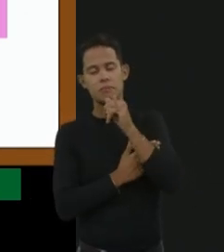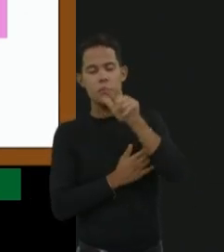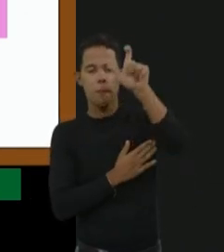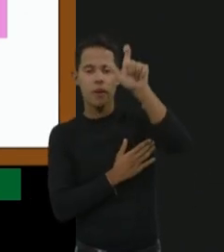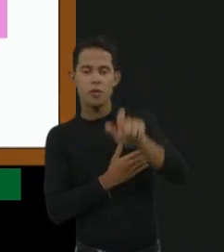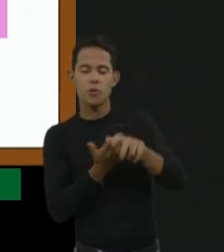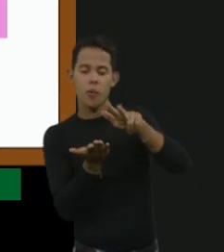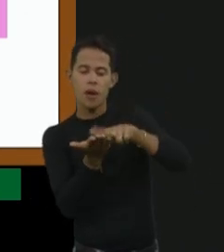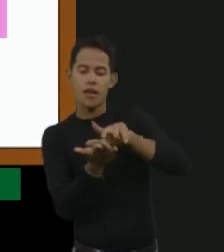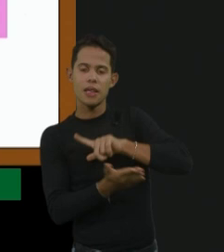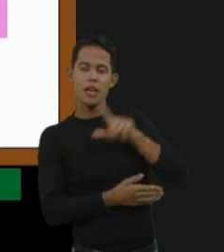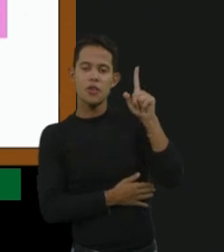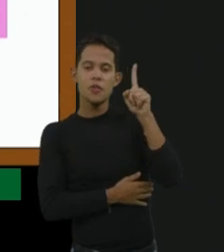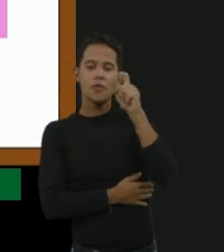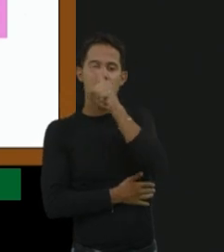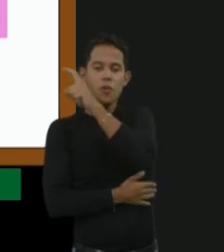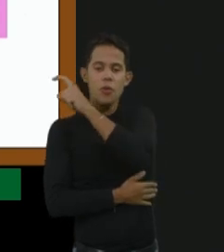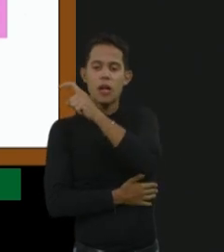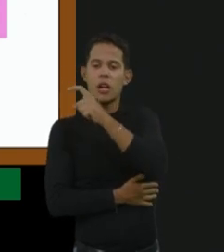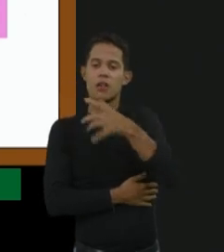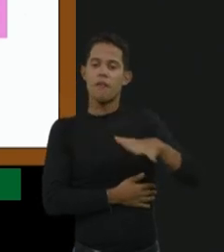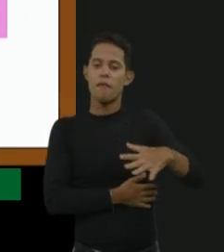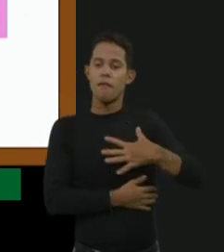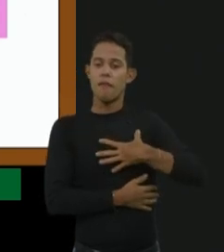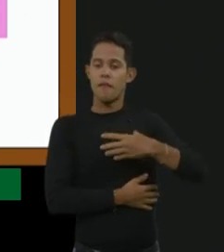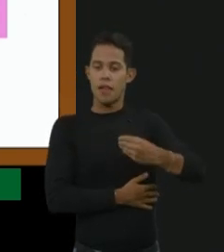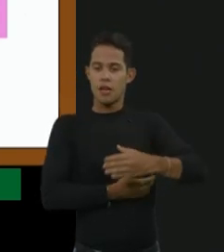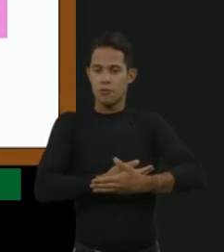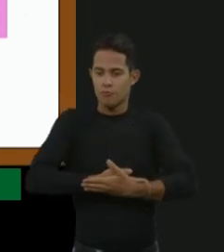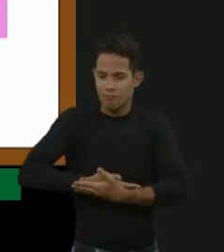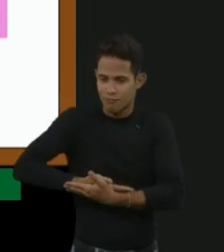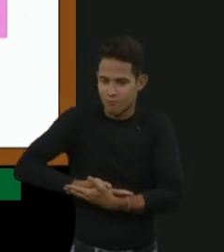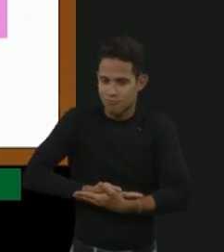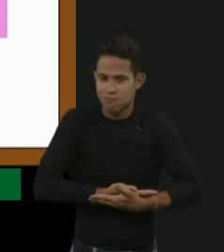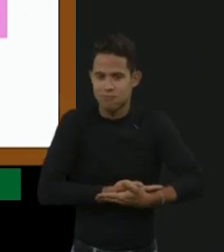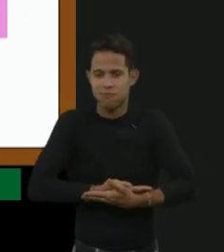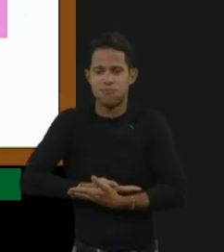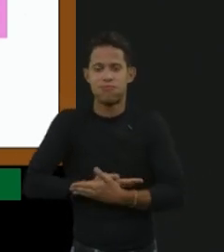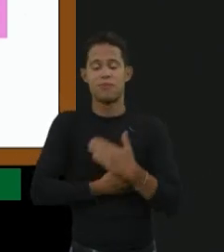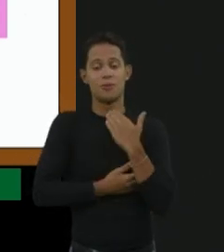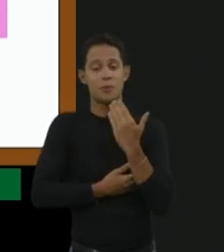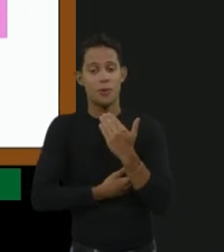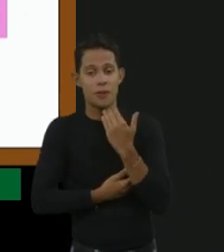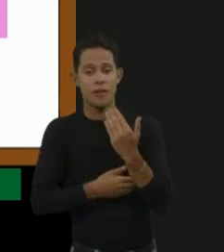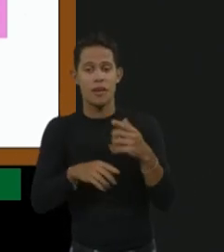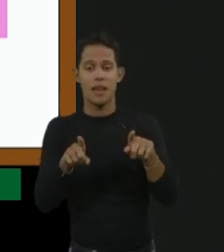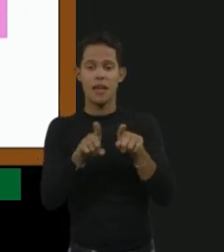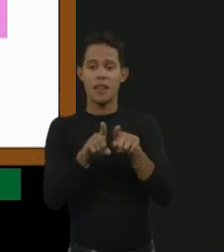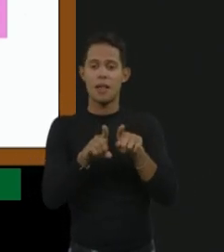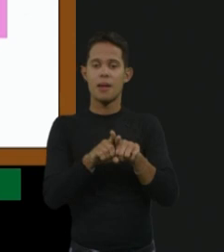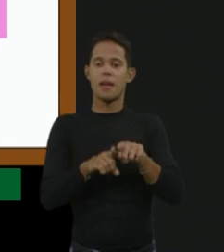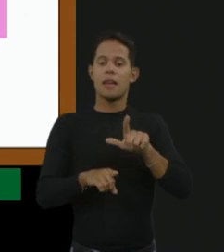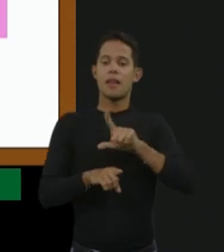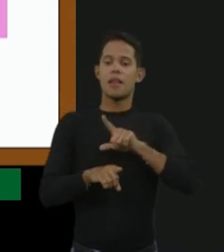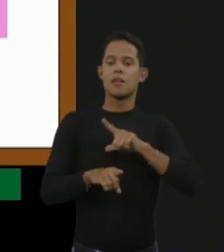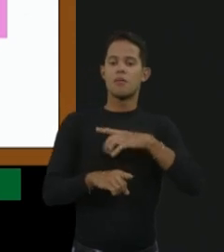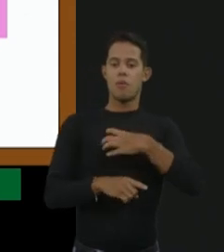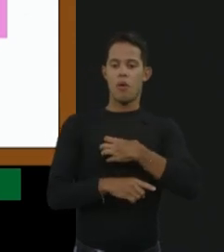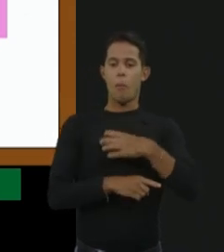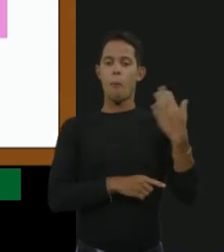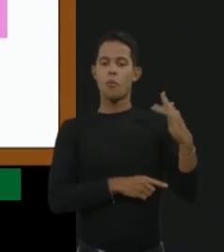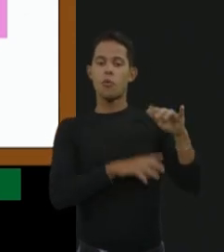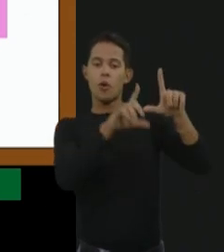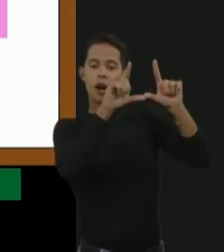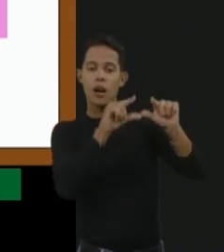com dificuldade de carregar o filho no colo, eles usam muito a posição em flexo para amenizar a dor, e aí já